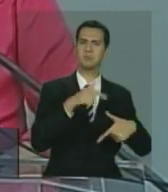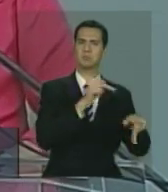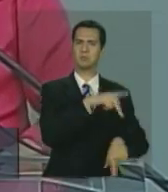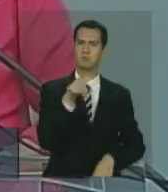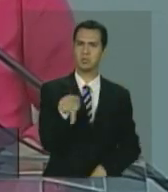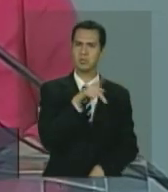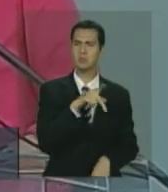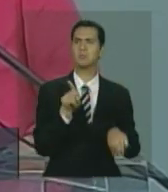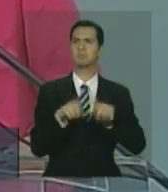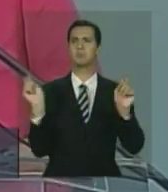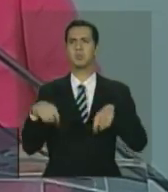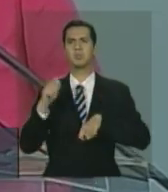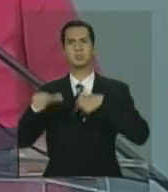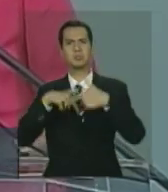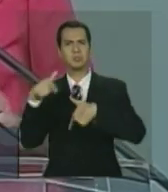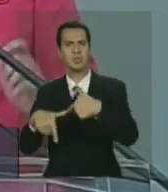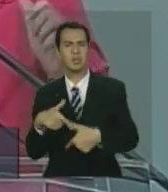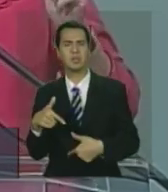trabalhador.